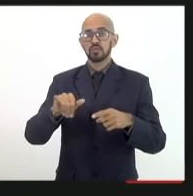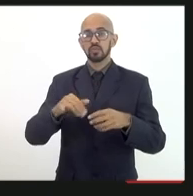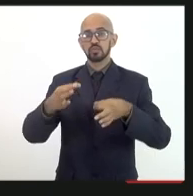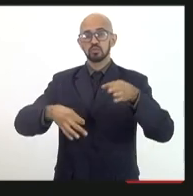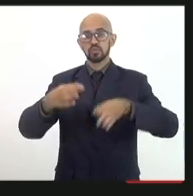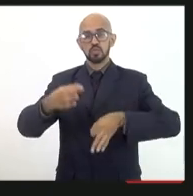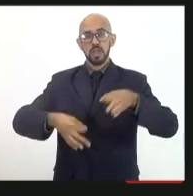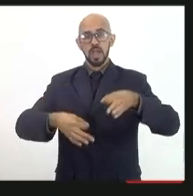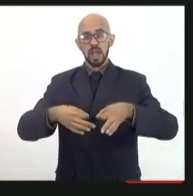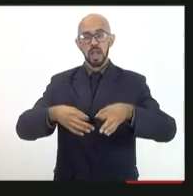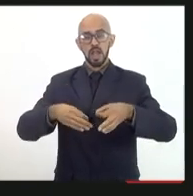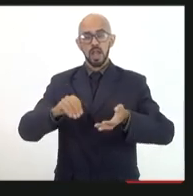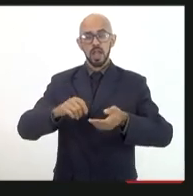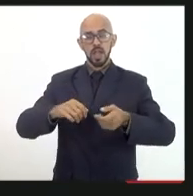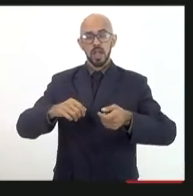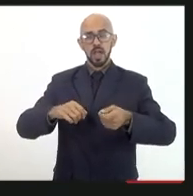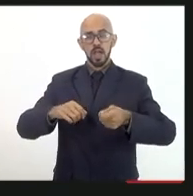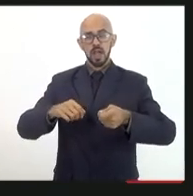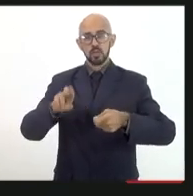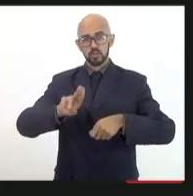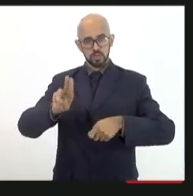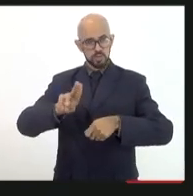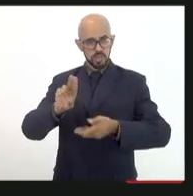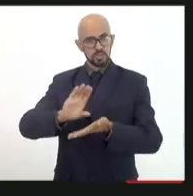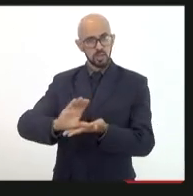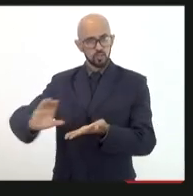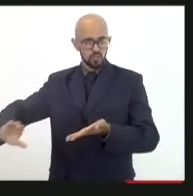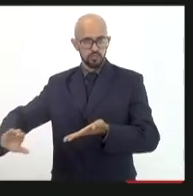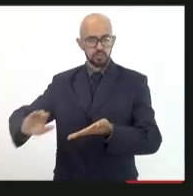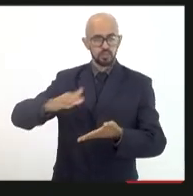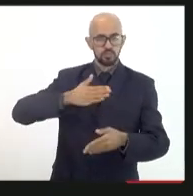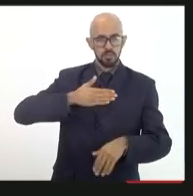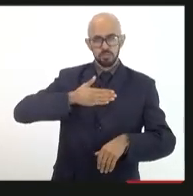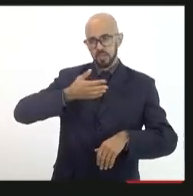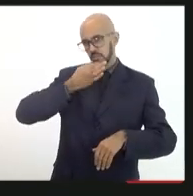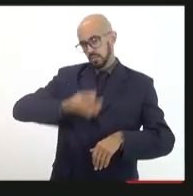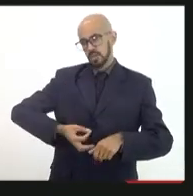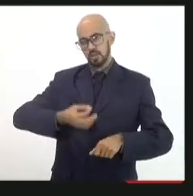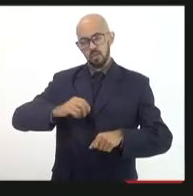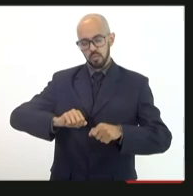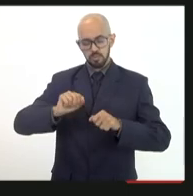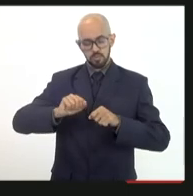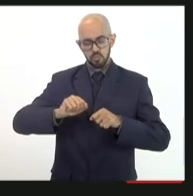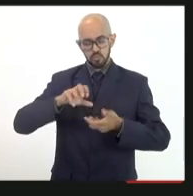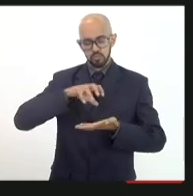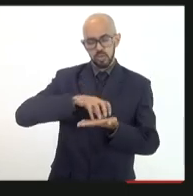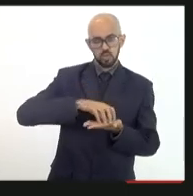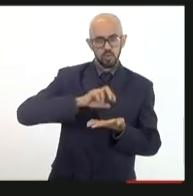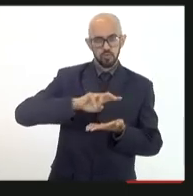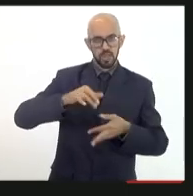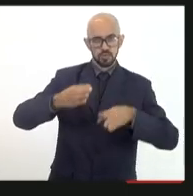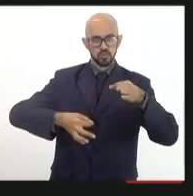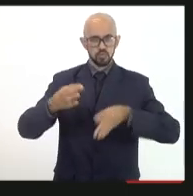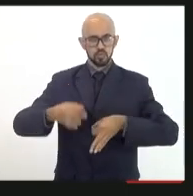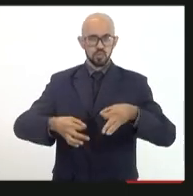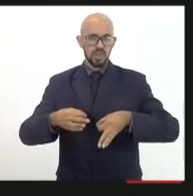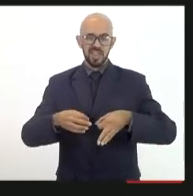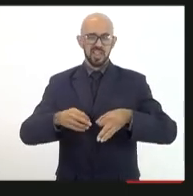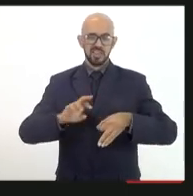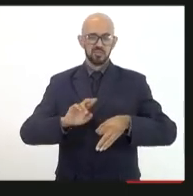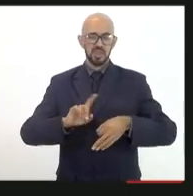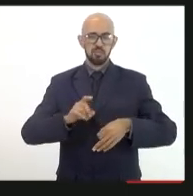fundo então não me parece razoável que um órgão que vá fazer esse julgamento faça parte das